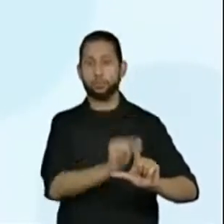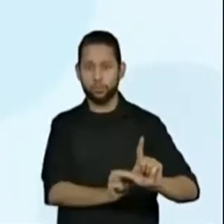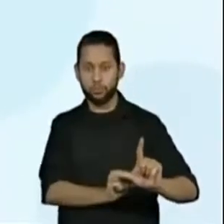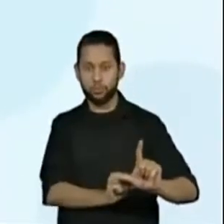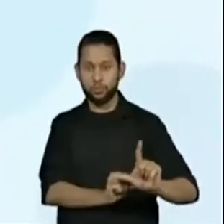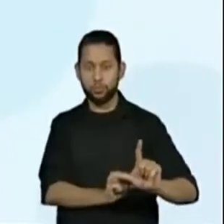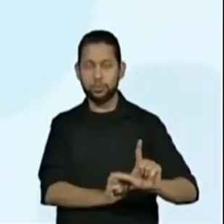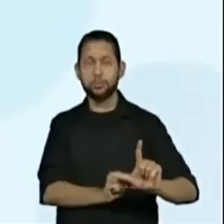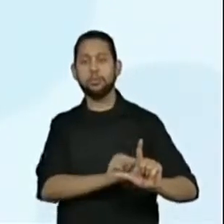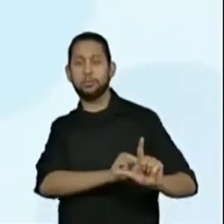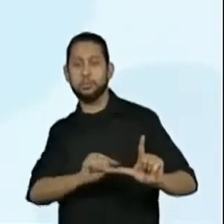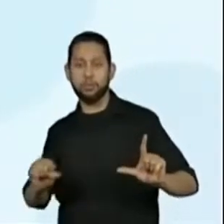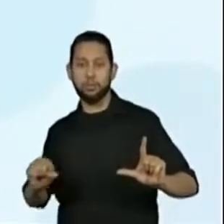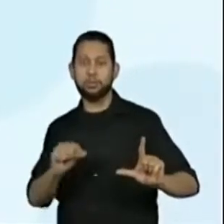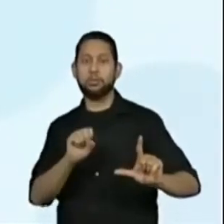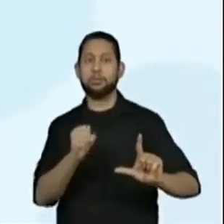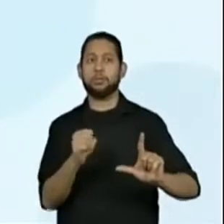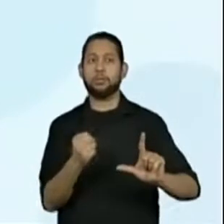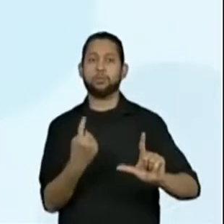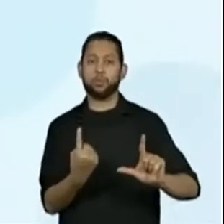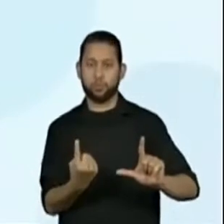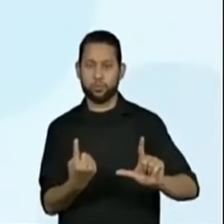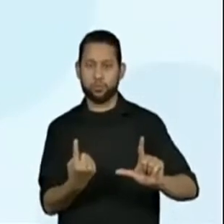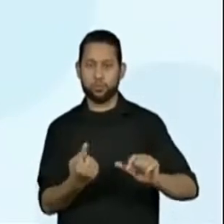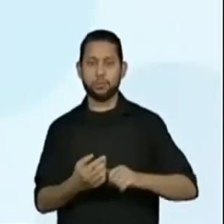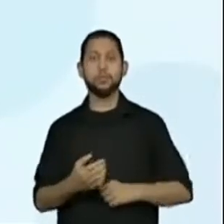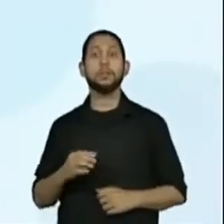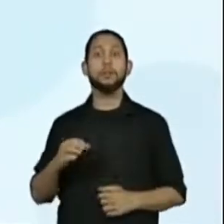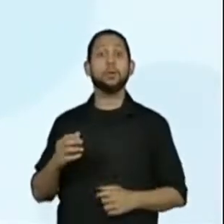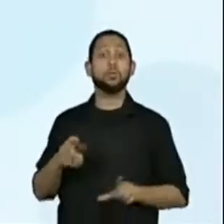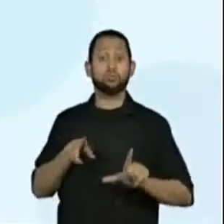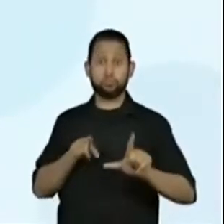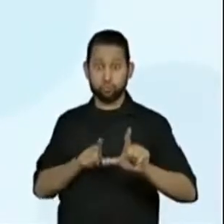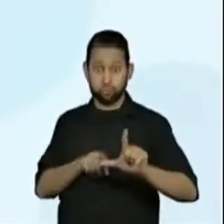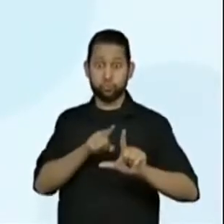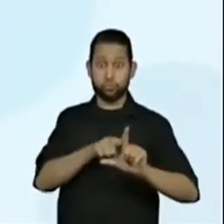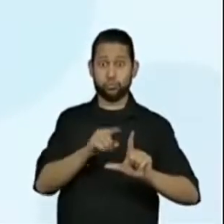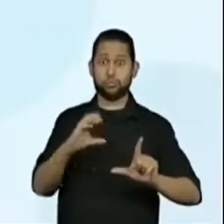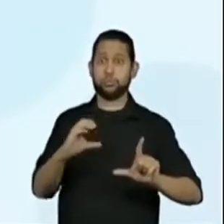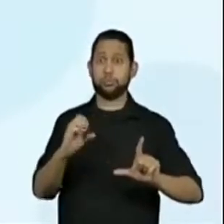certo? São as medidas São